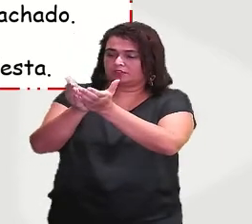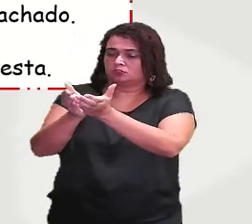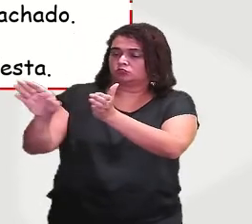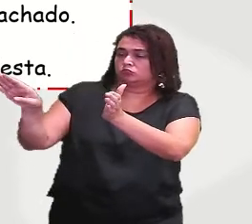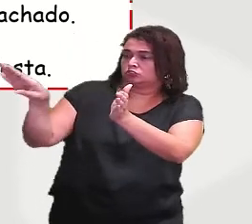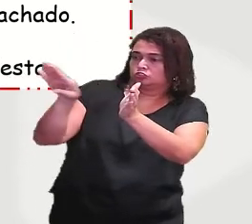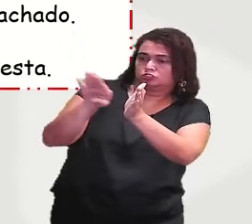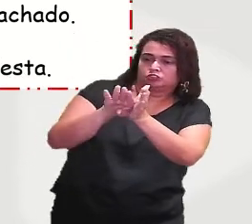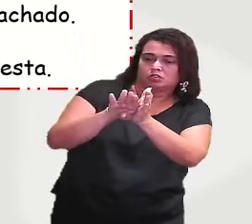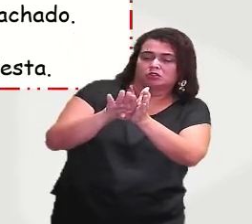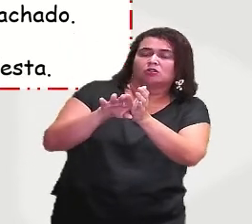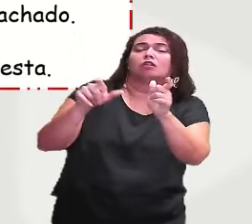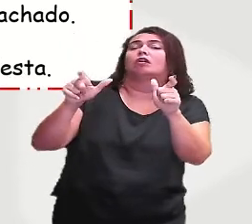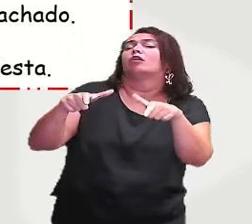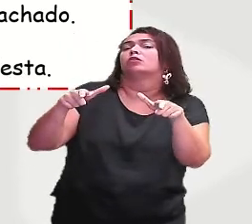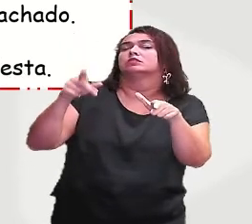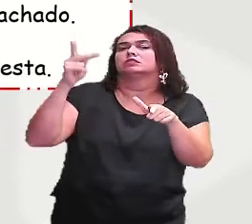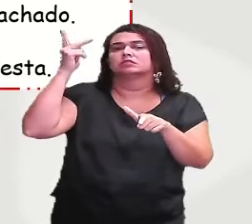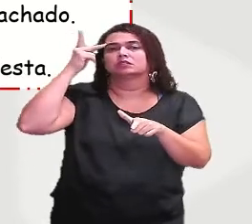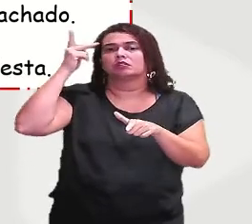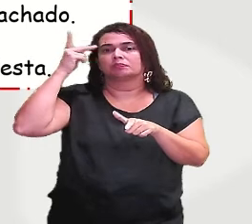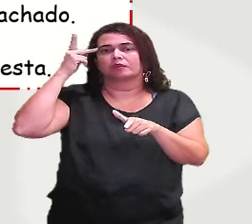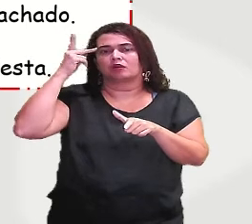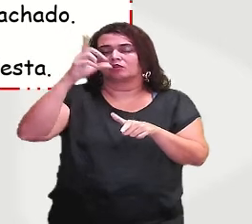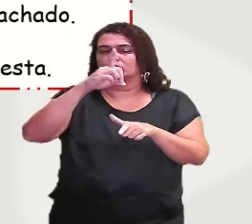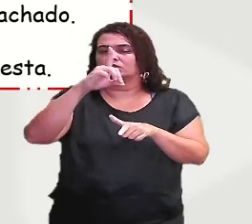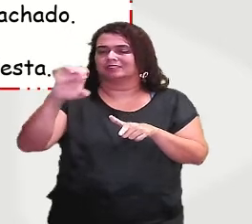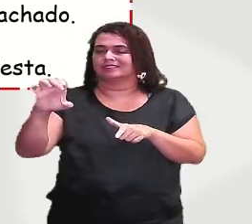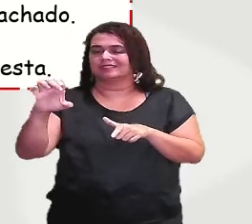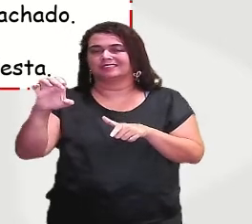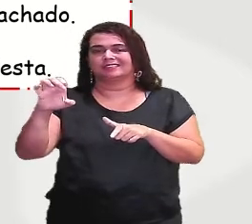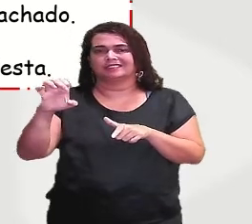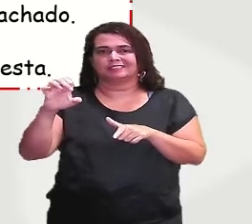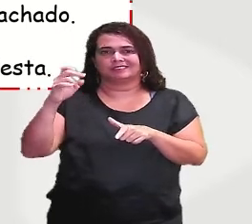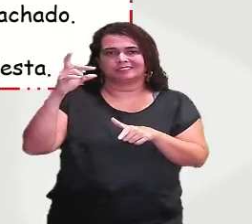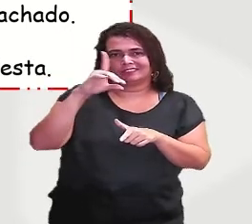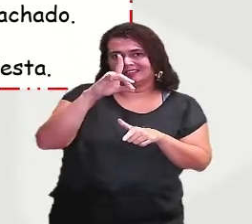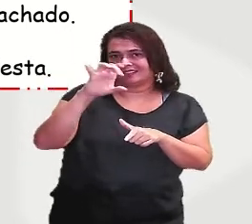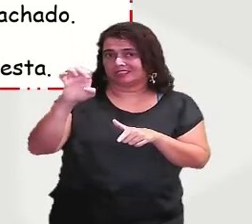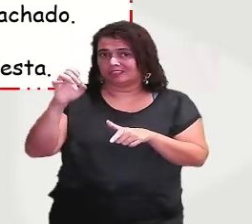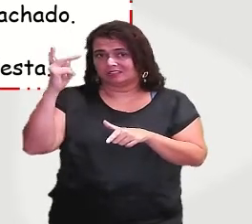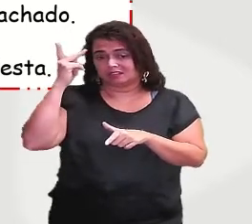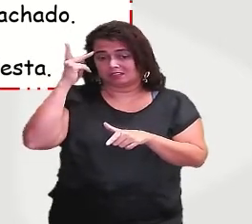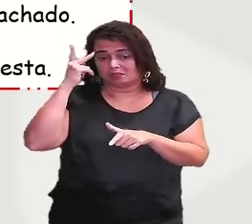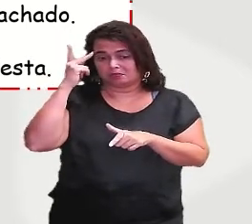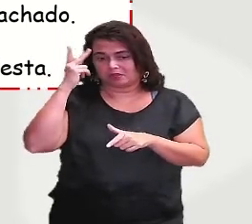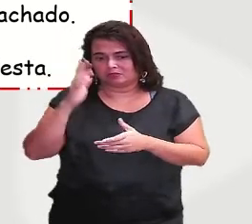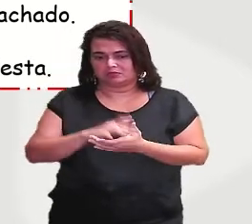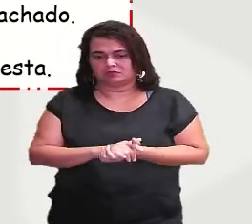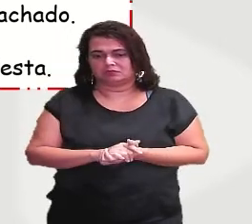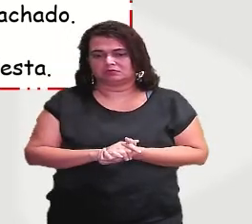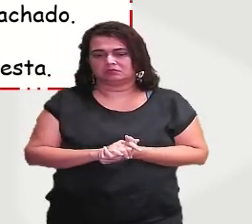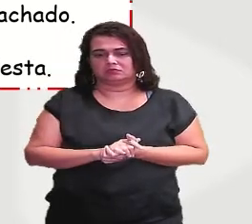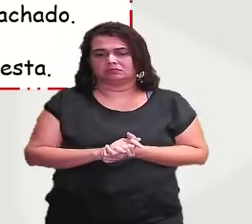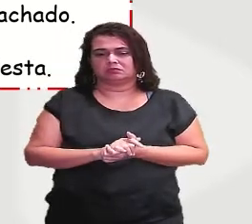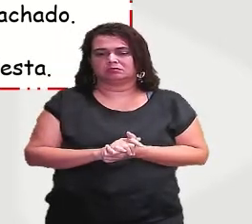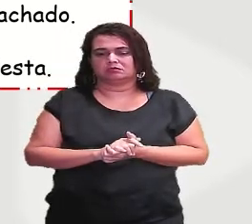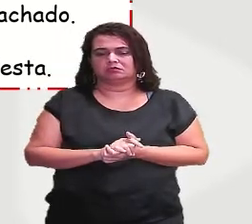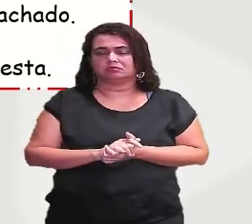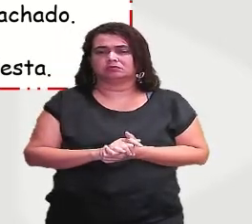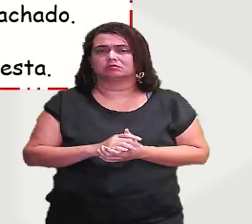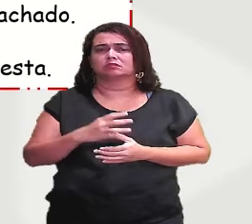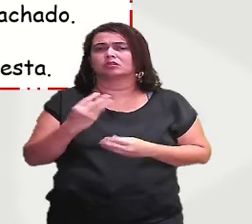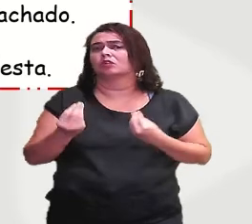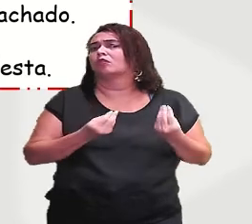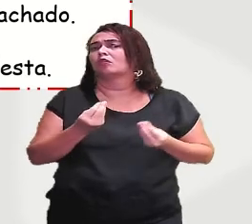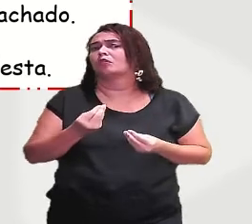esse navio veio. De modo, os prisioneiros eram colocados em fila. Então, eles eram colocados, mas de que forma?